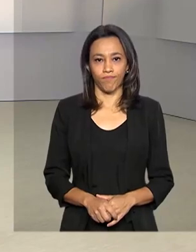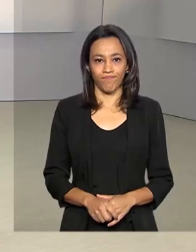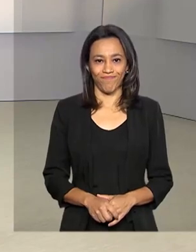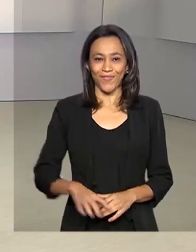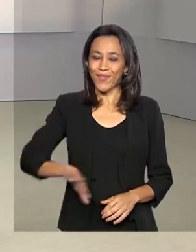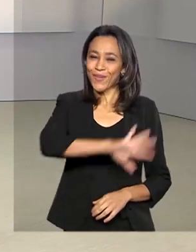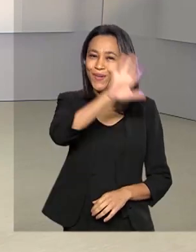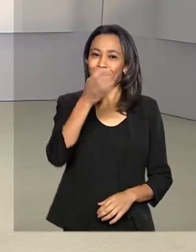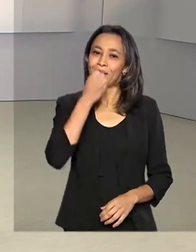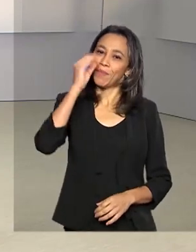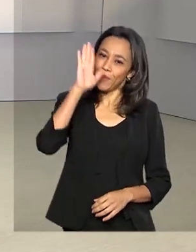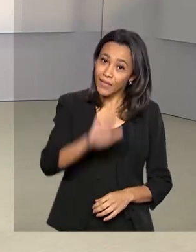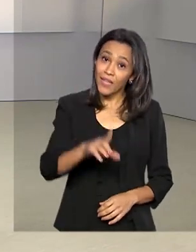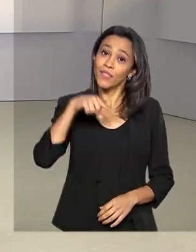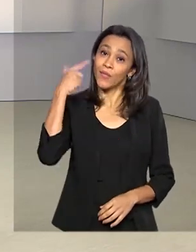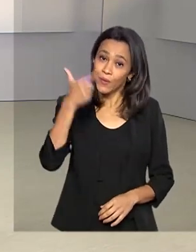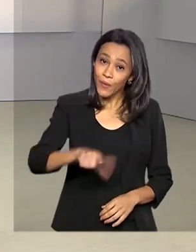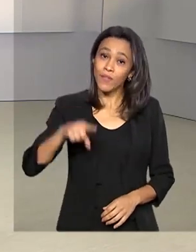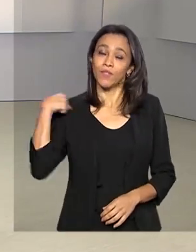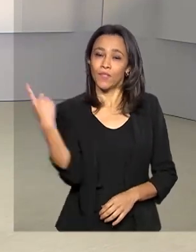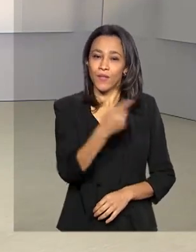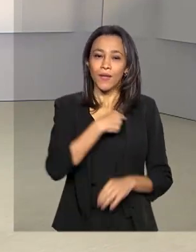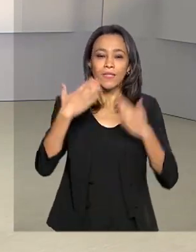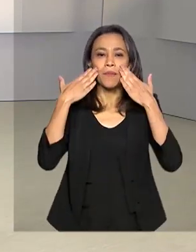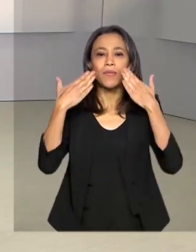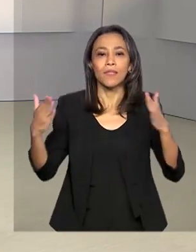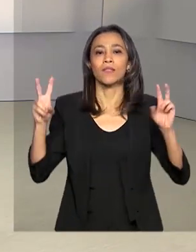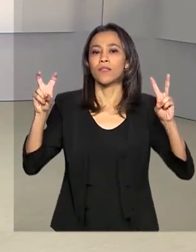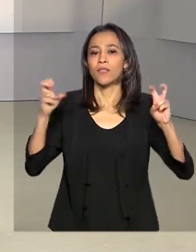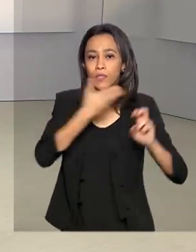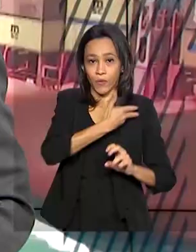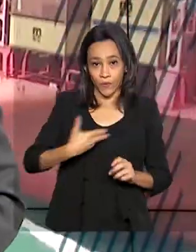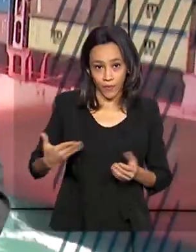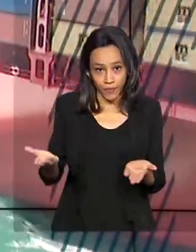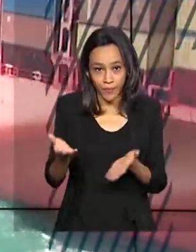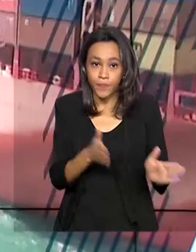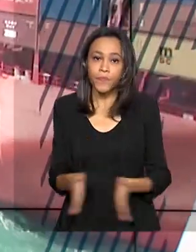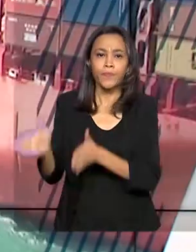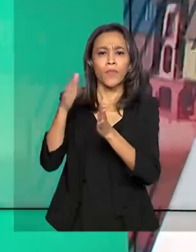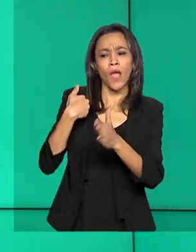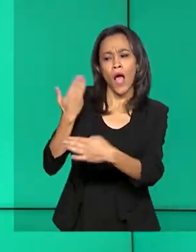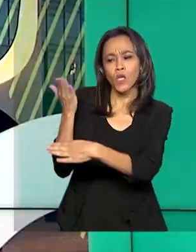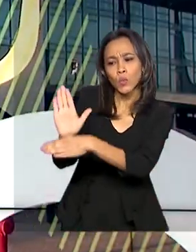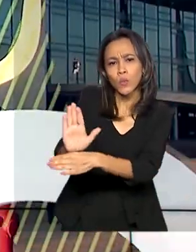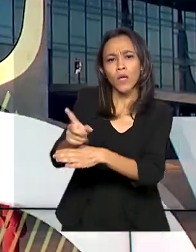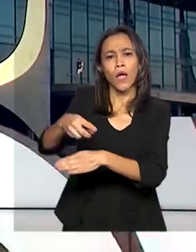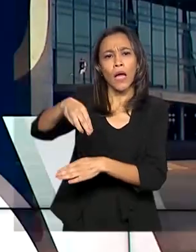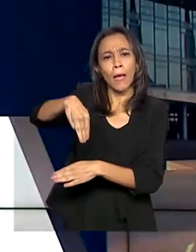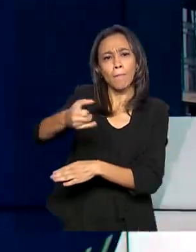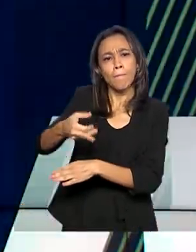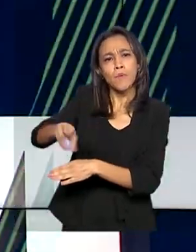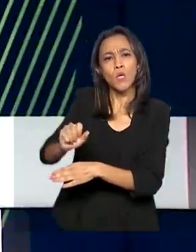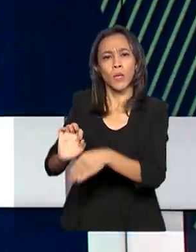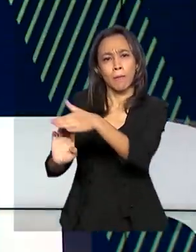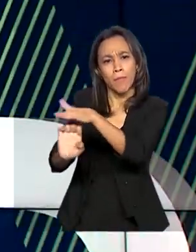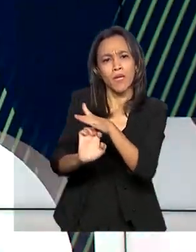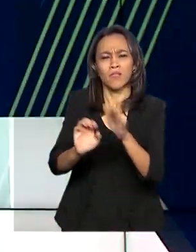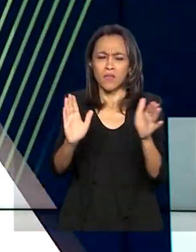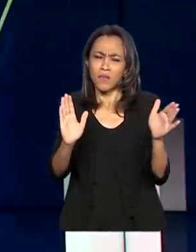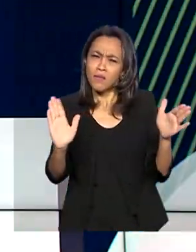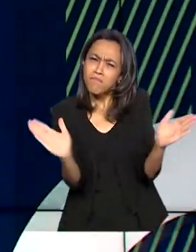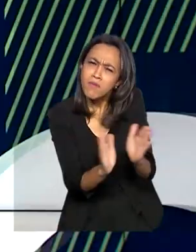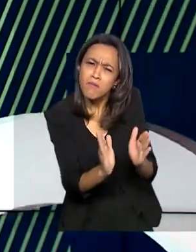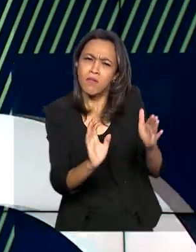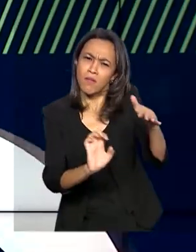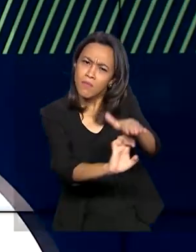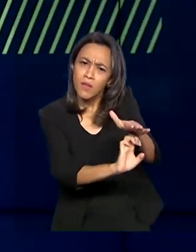Olá, boa tarde, de volta com mais uma edição do Governo Agora. Para ajudar microempresas e empresas de pequeno porte